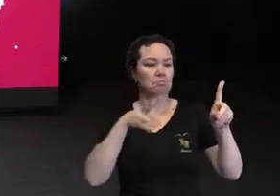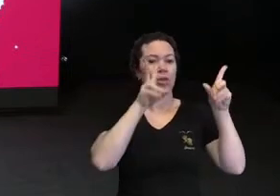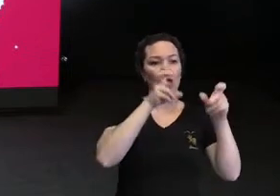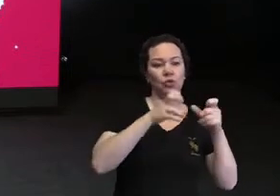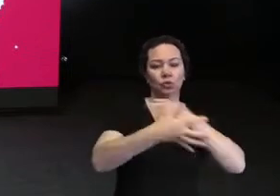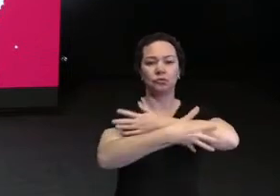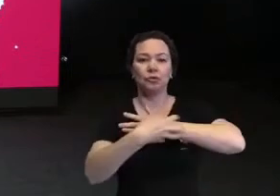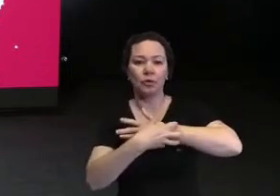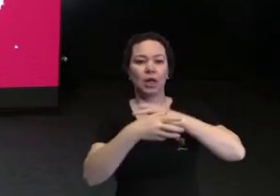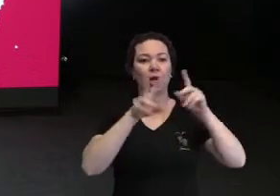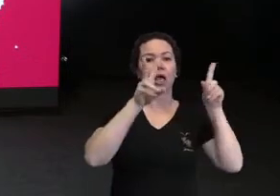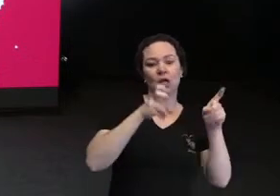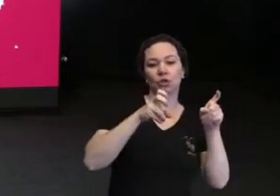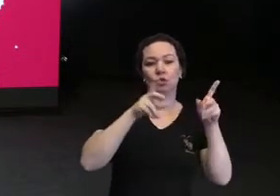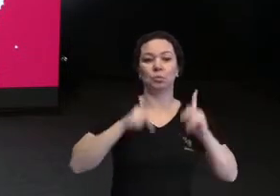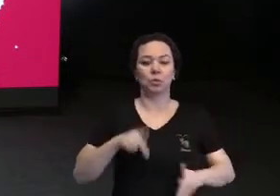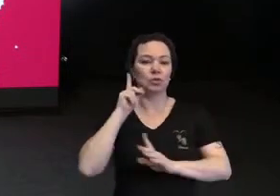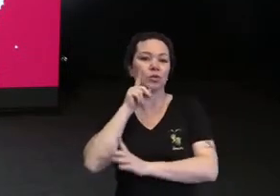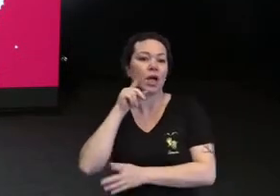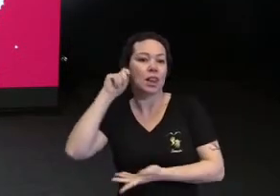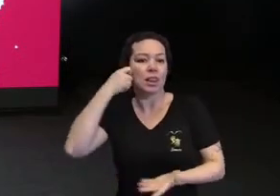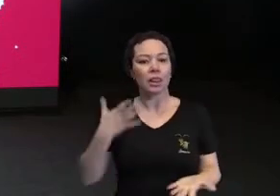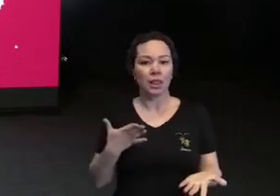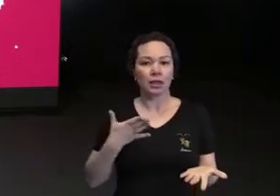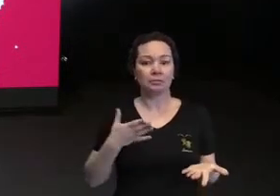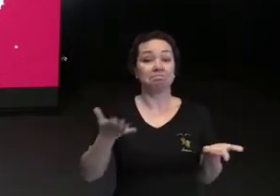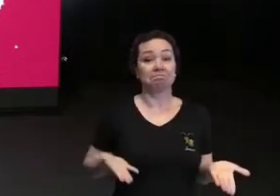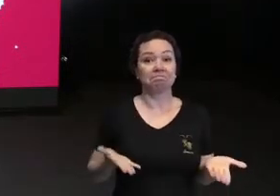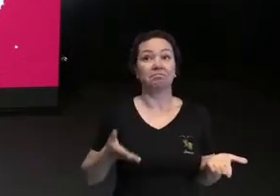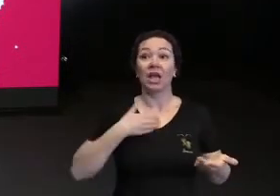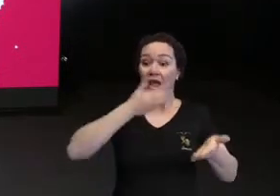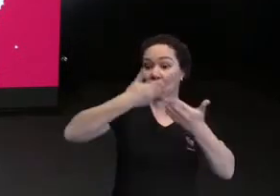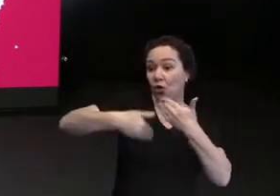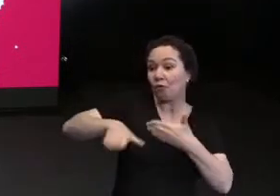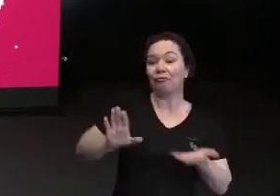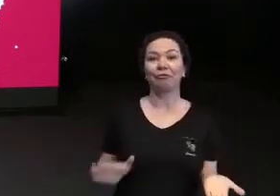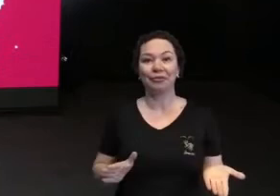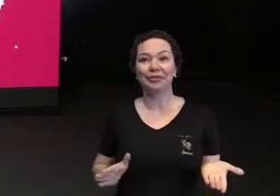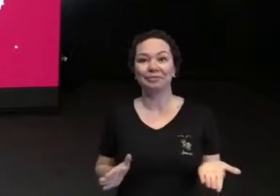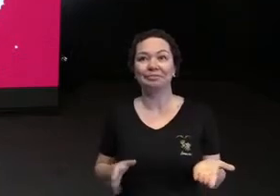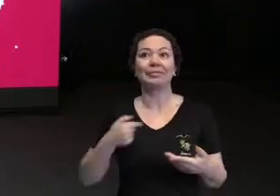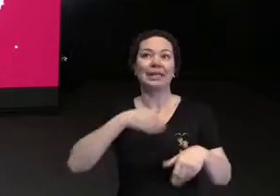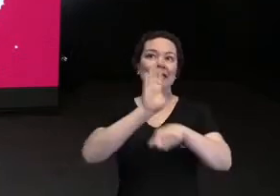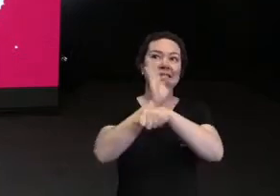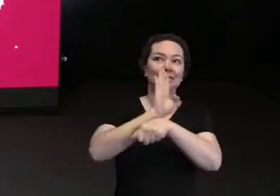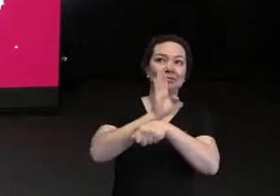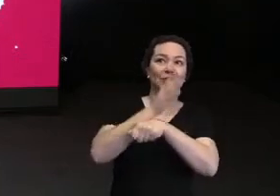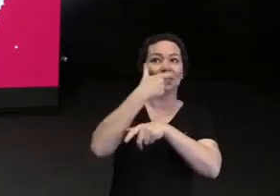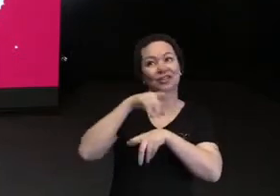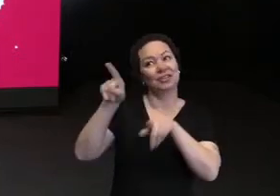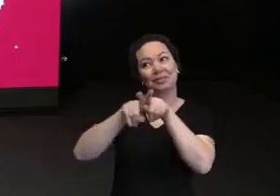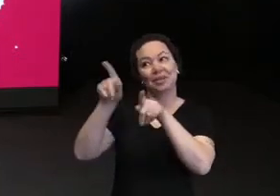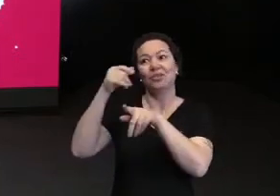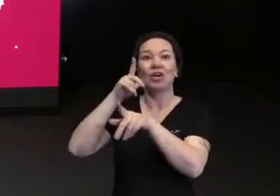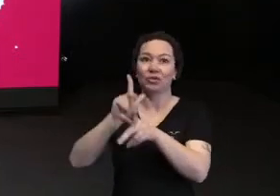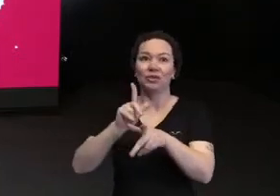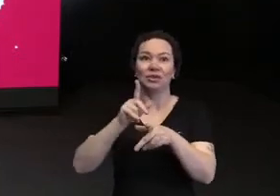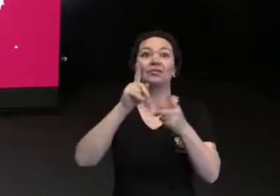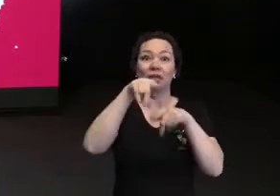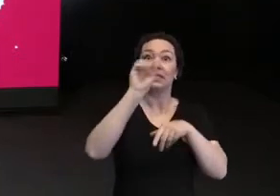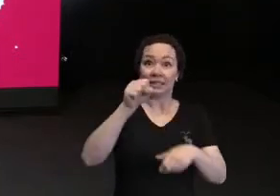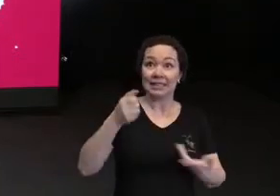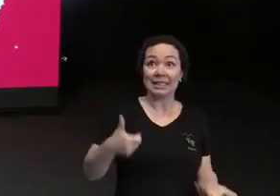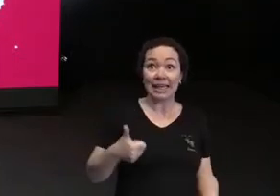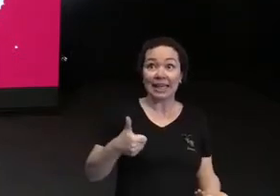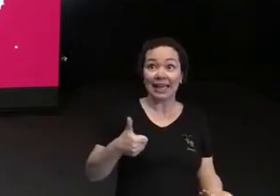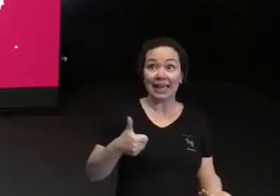da Vila Madalena. E aí eu fui. E esse vídeo aqui provavelmente não vai rolar, mas depois você, vai rolar?